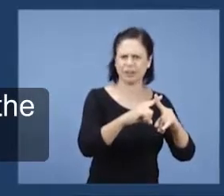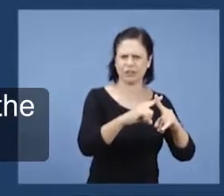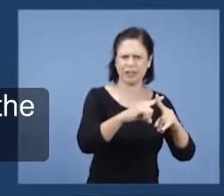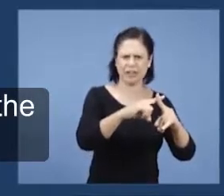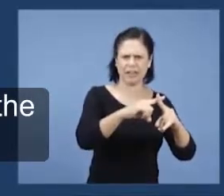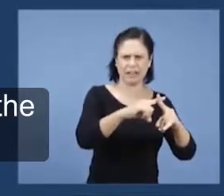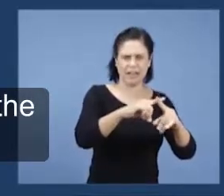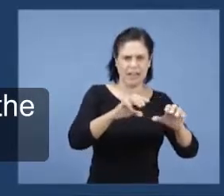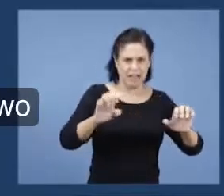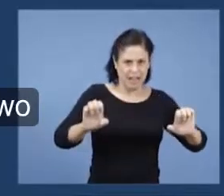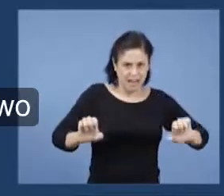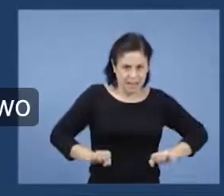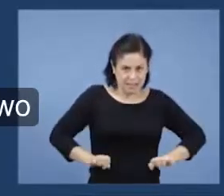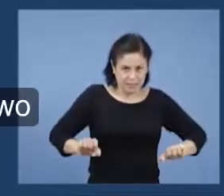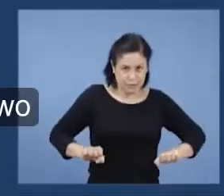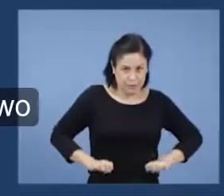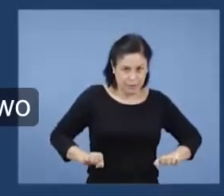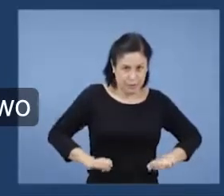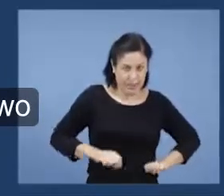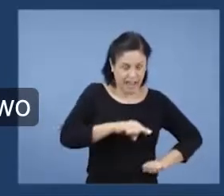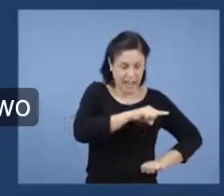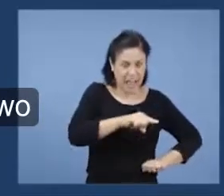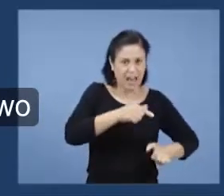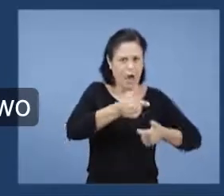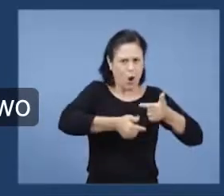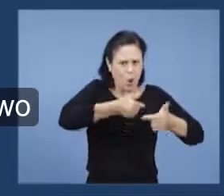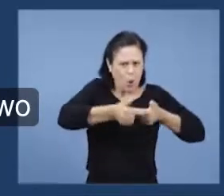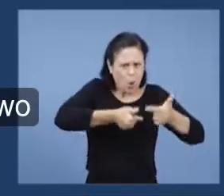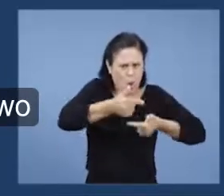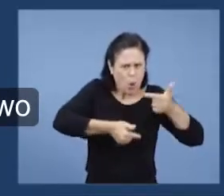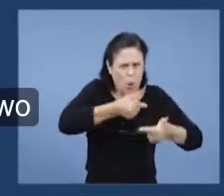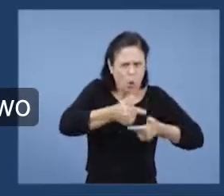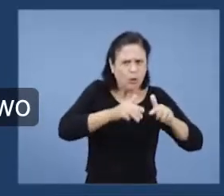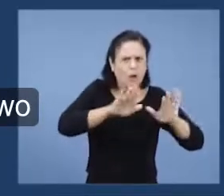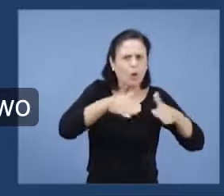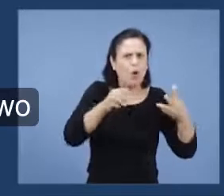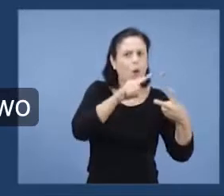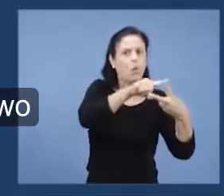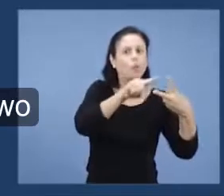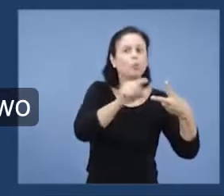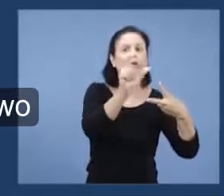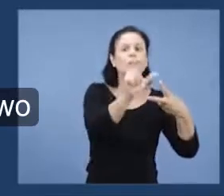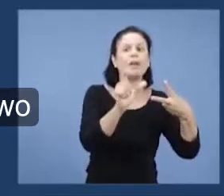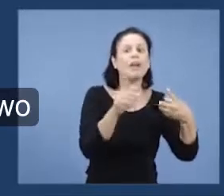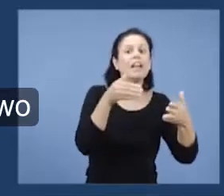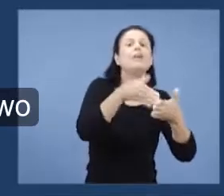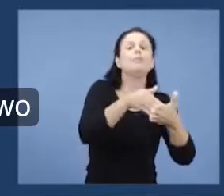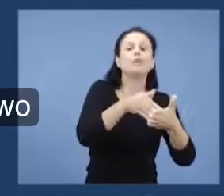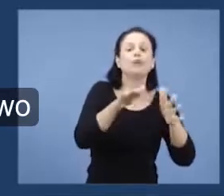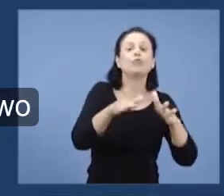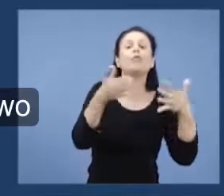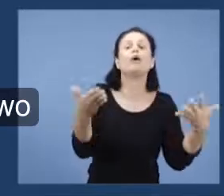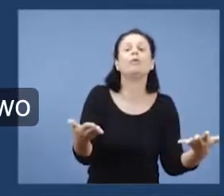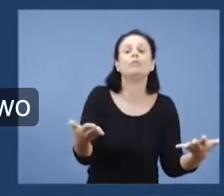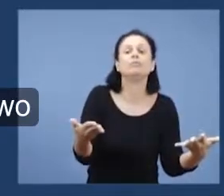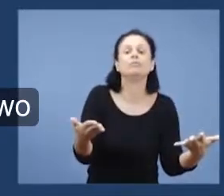vividas pela igreja em Esmirna? Em Apocalipse 2, 8. Do capítulo